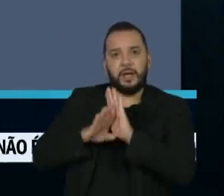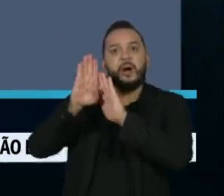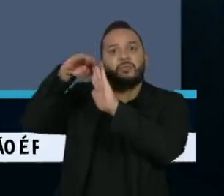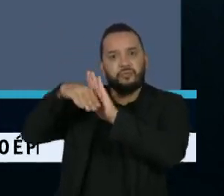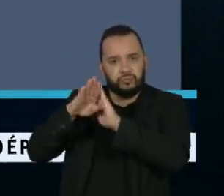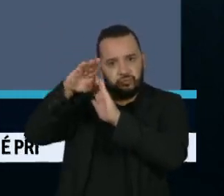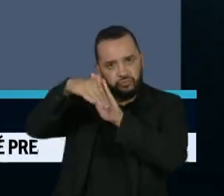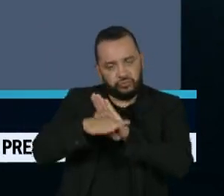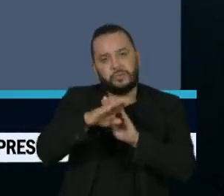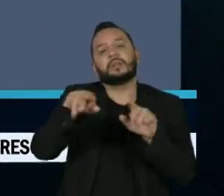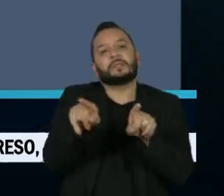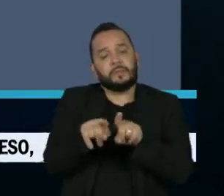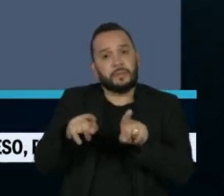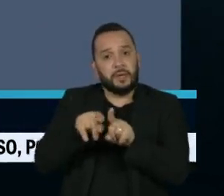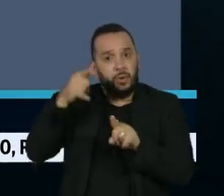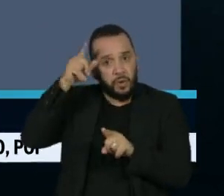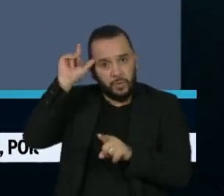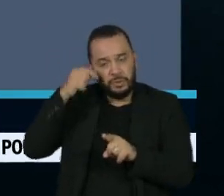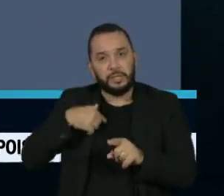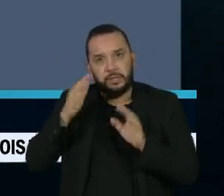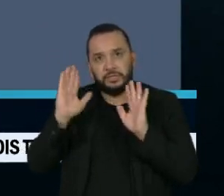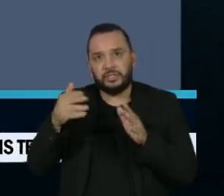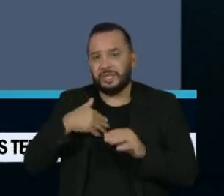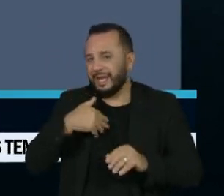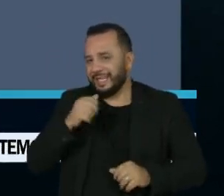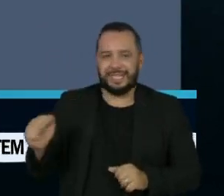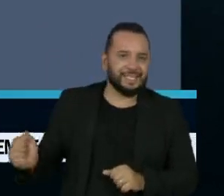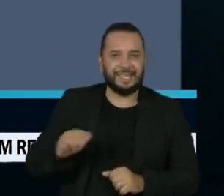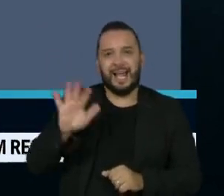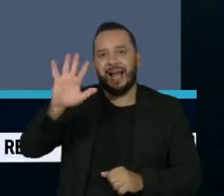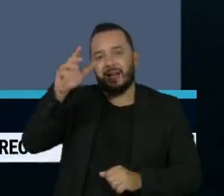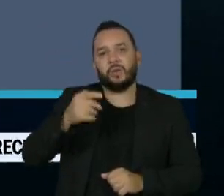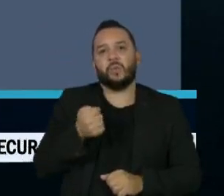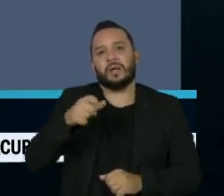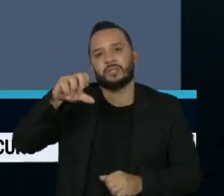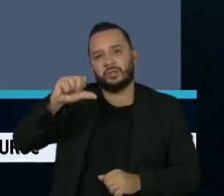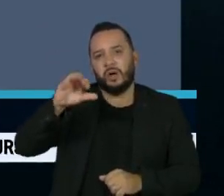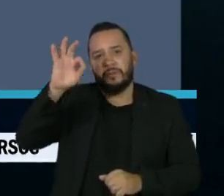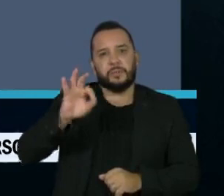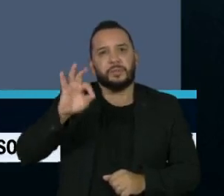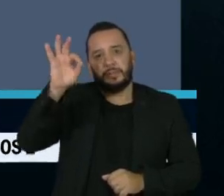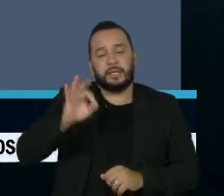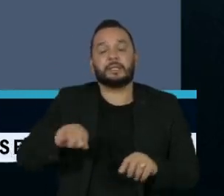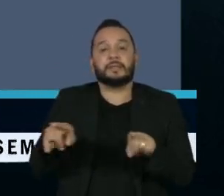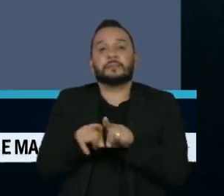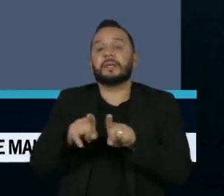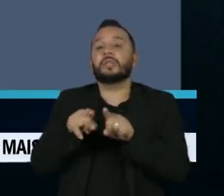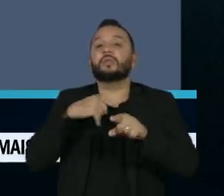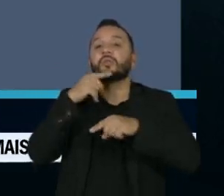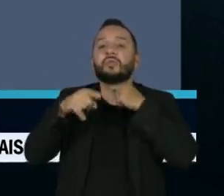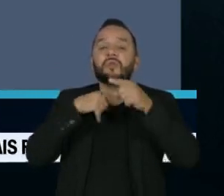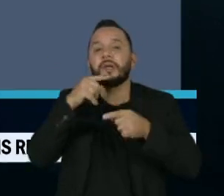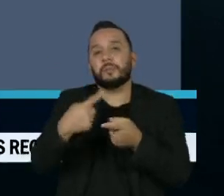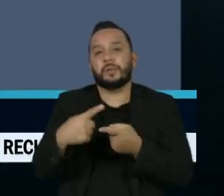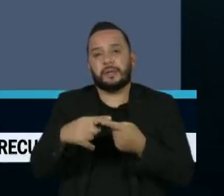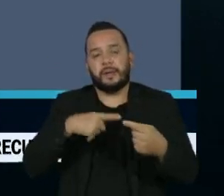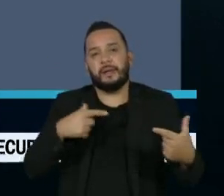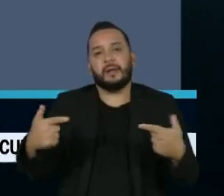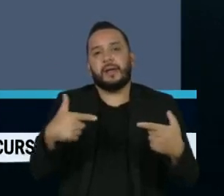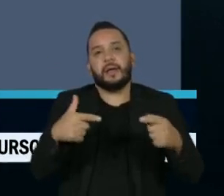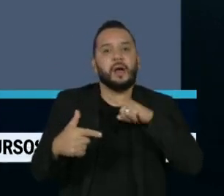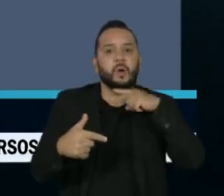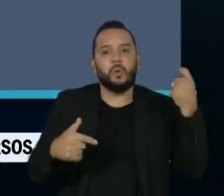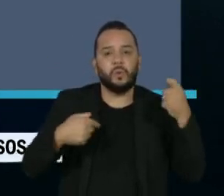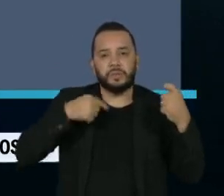de forte aumento no dia de ontem de quase 9%. E que a incerteza por conta da guerra entre Rússia e